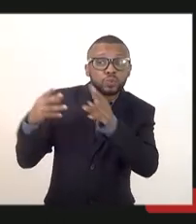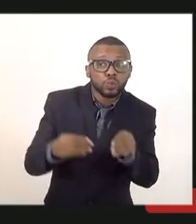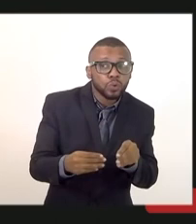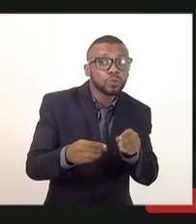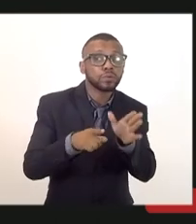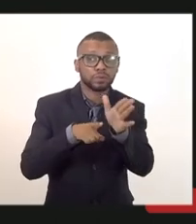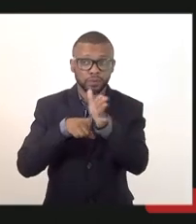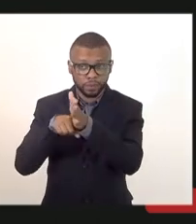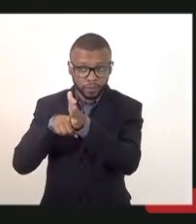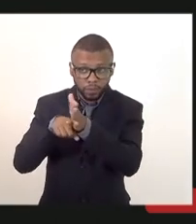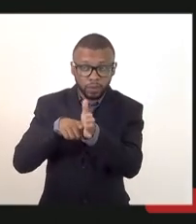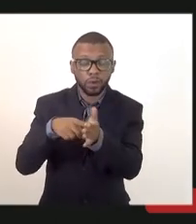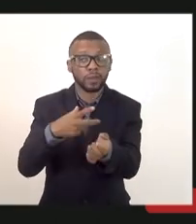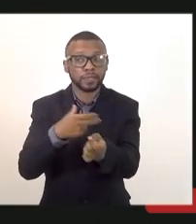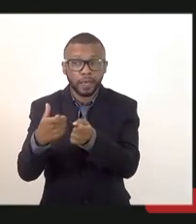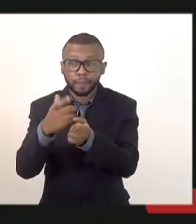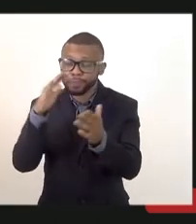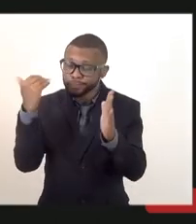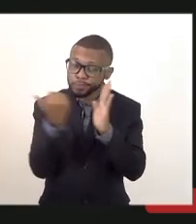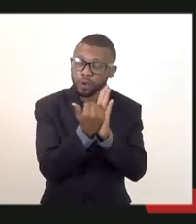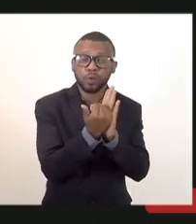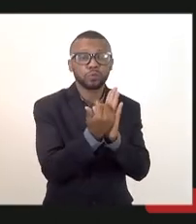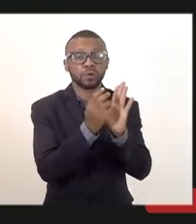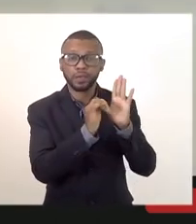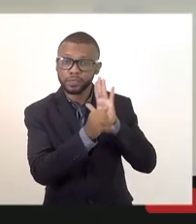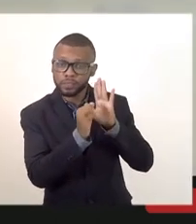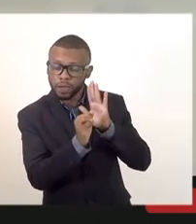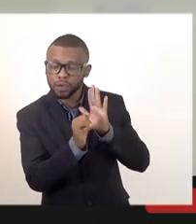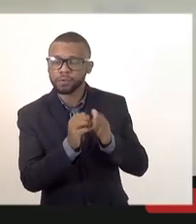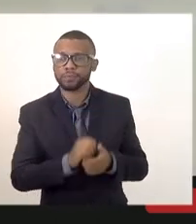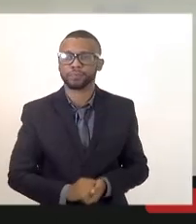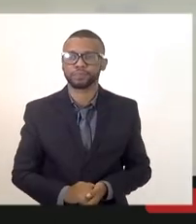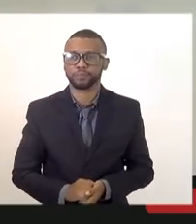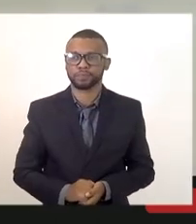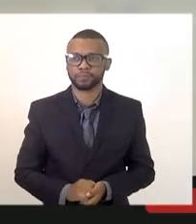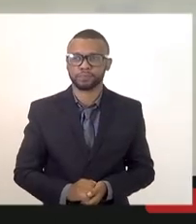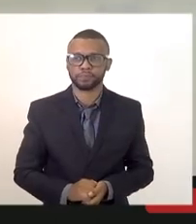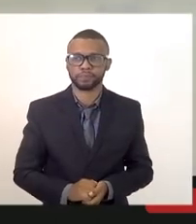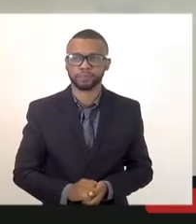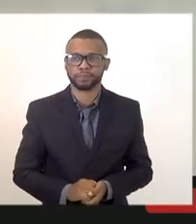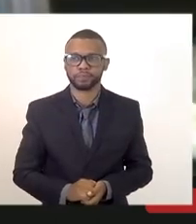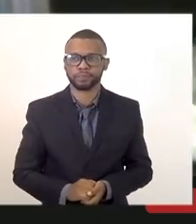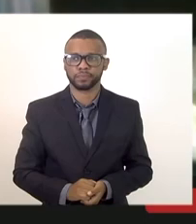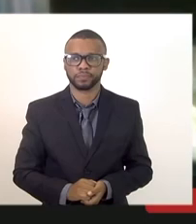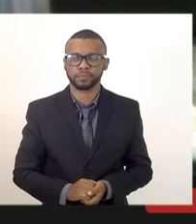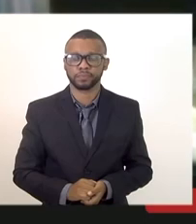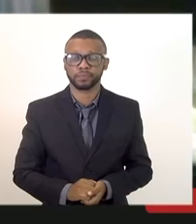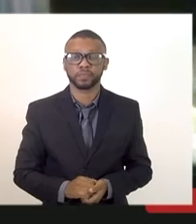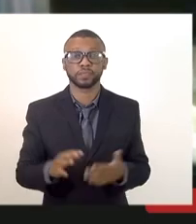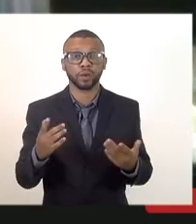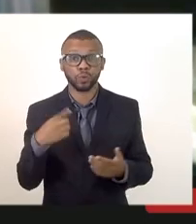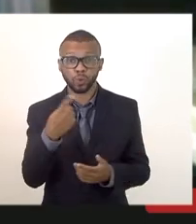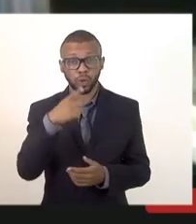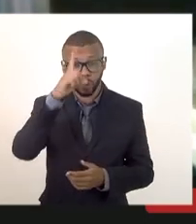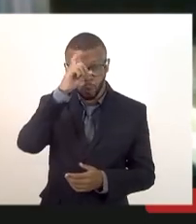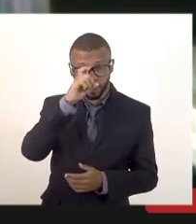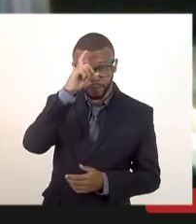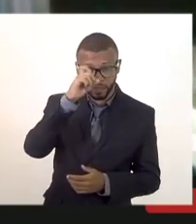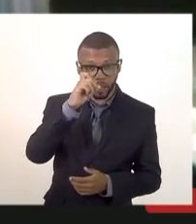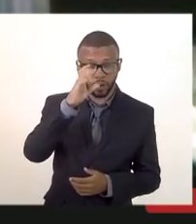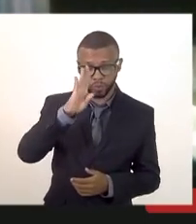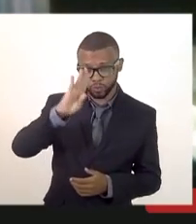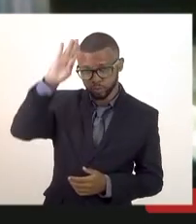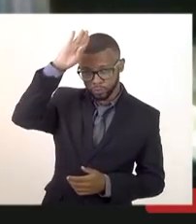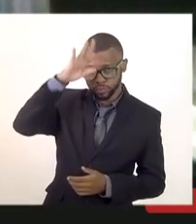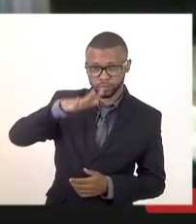edital só pra esclarecer esse ponto o nosso o nosso o nosso hospital o nosso hospital